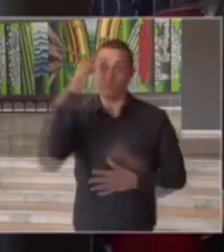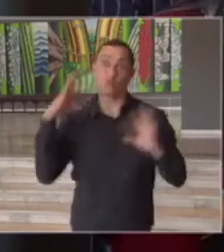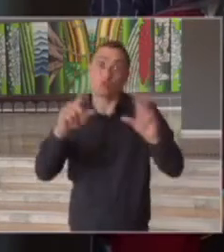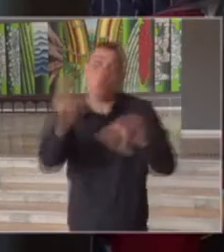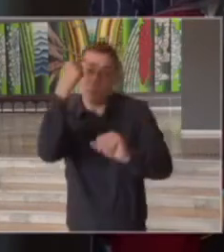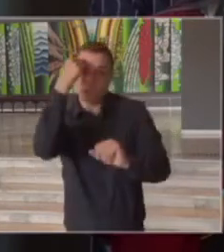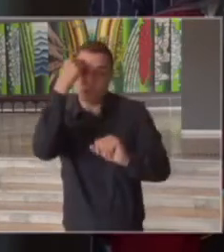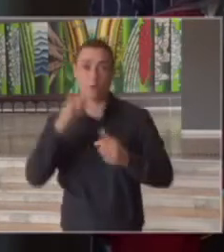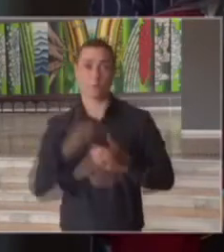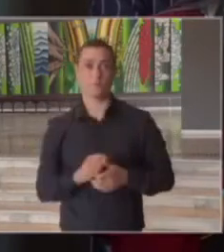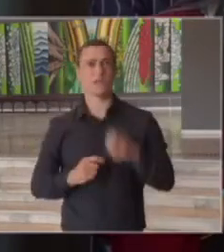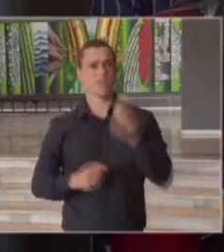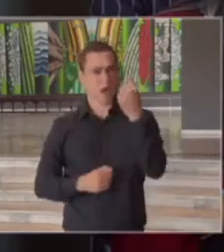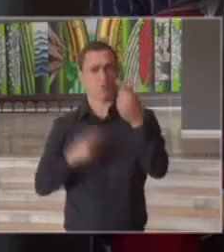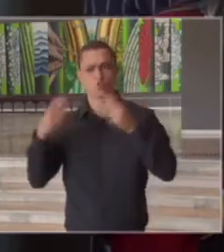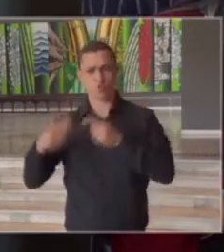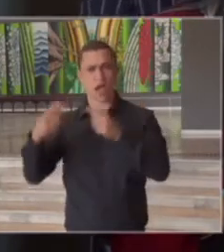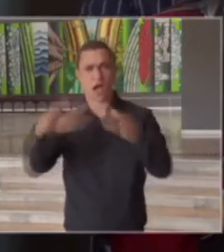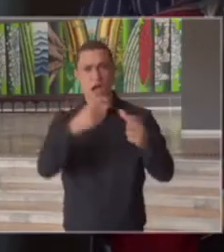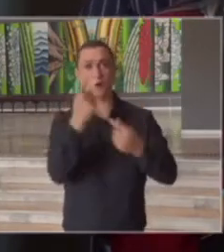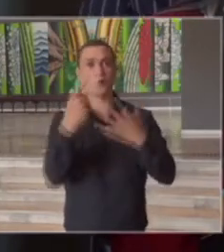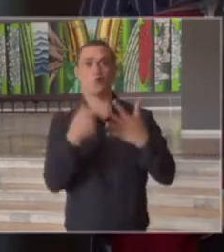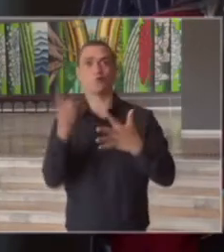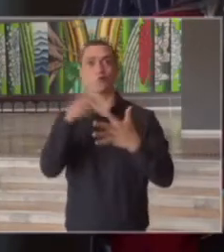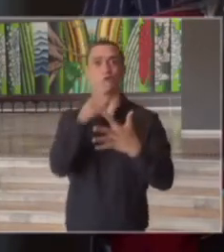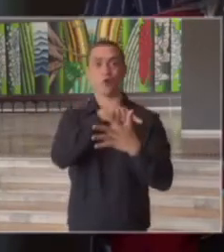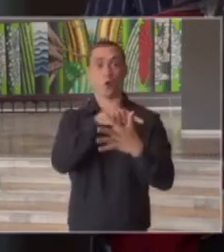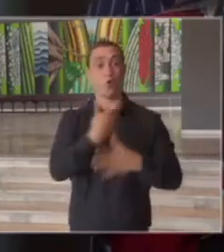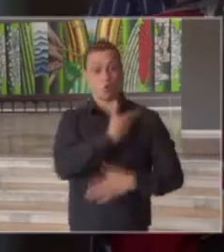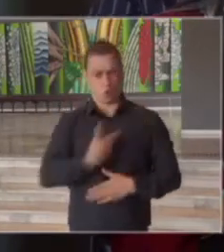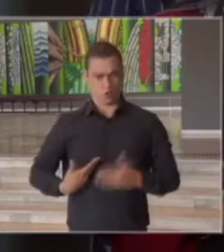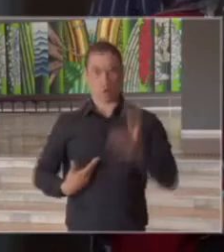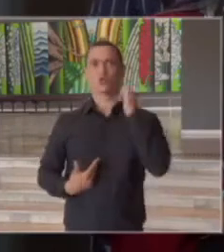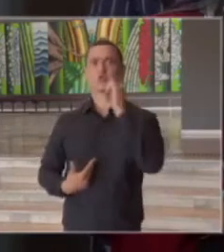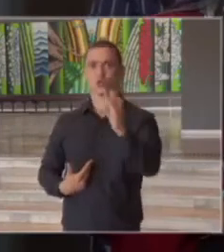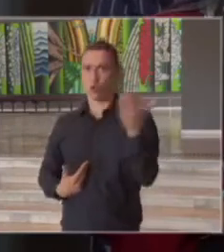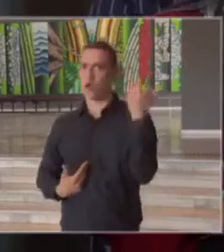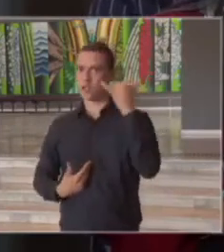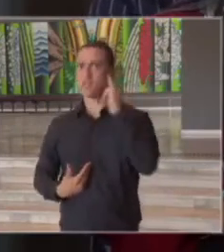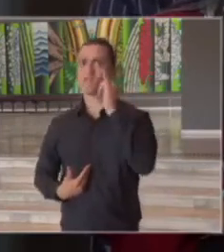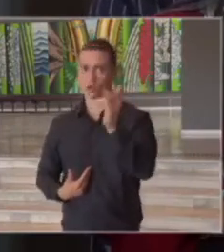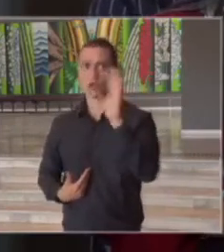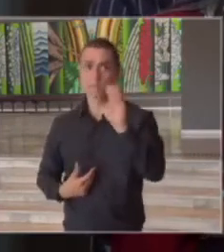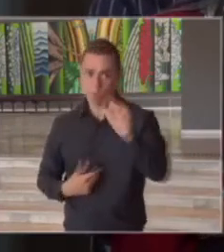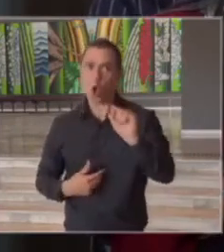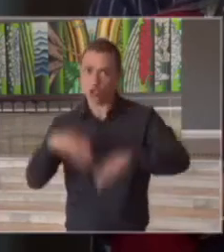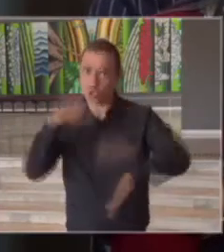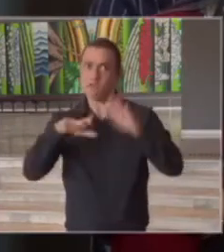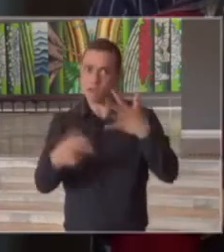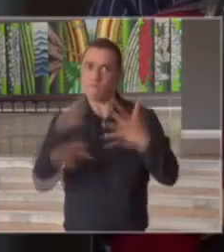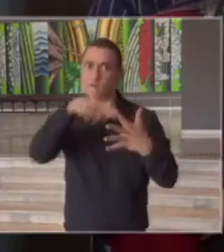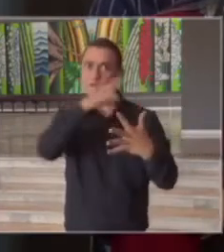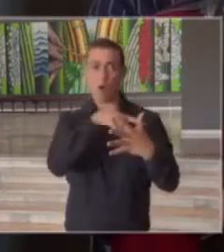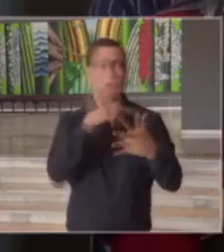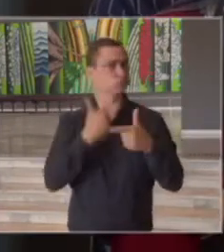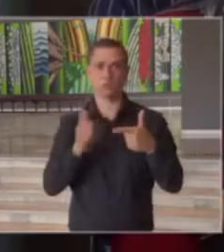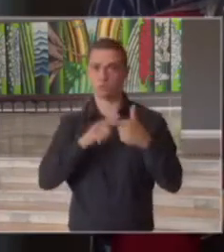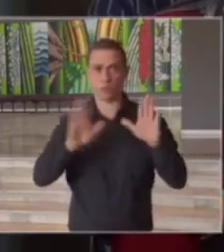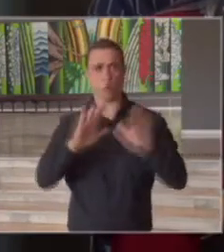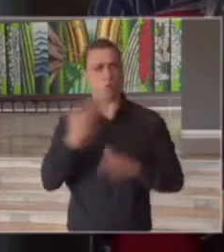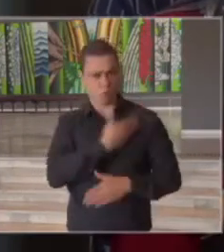a gente teve algumas regiões que tiveram que voltar e o governo já alertava sobre isso que poderia ter que voltar sem nenhum tipo de problema